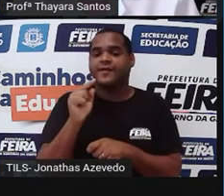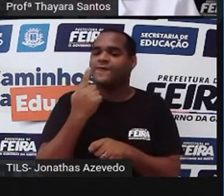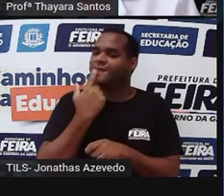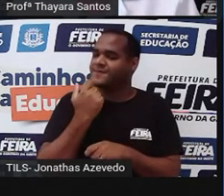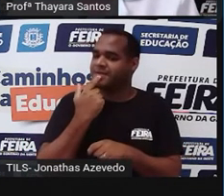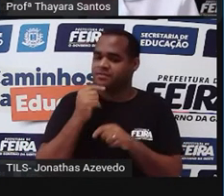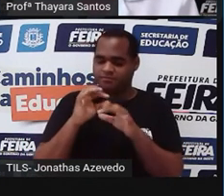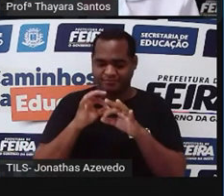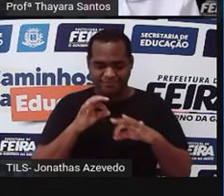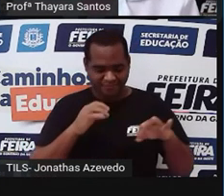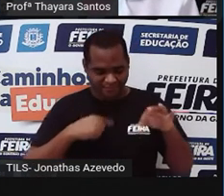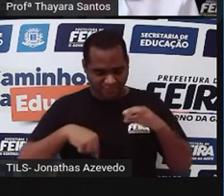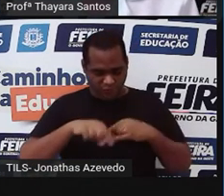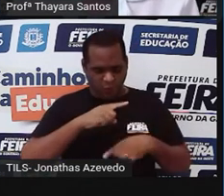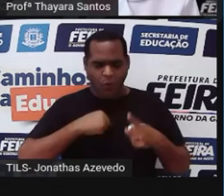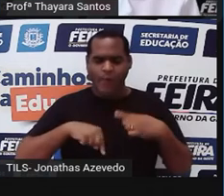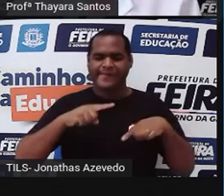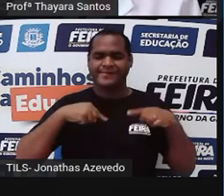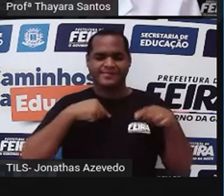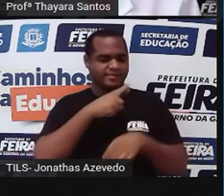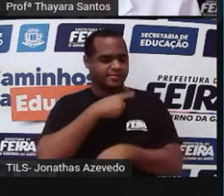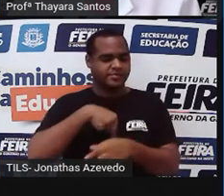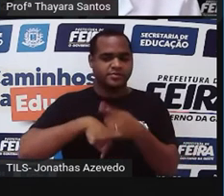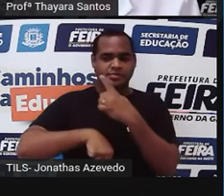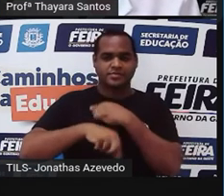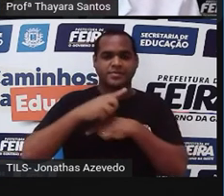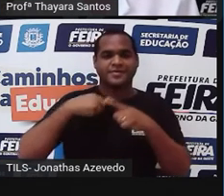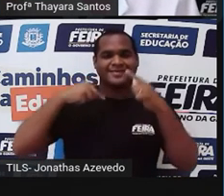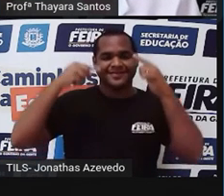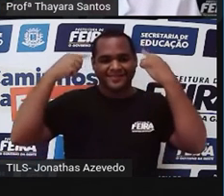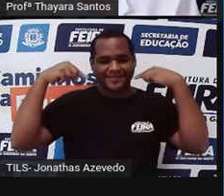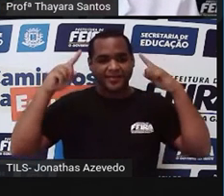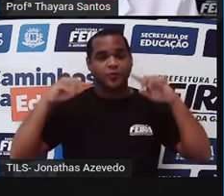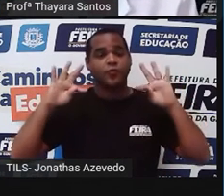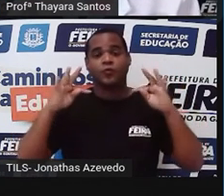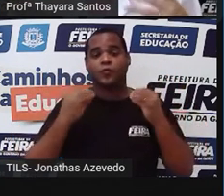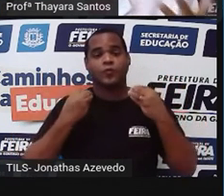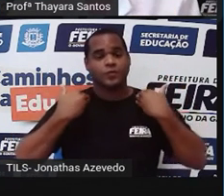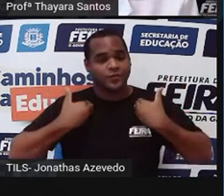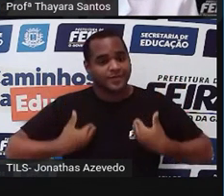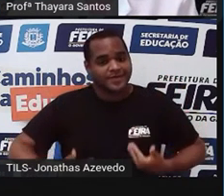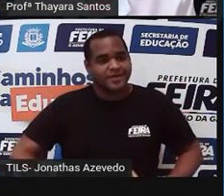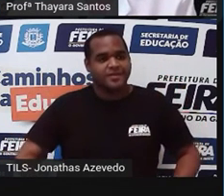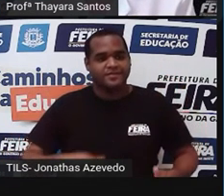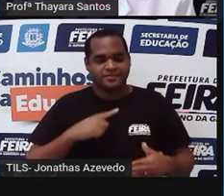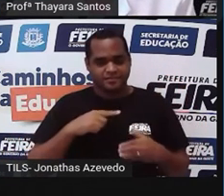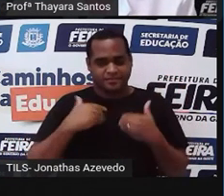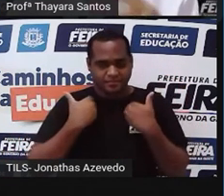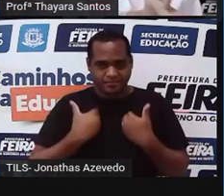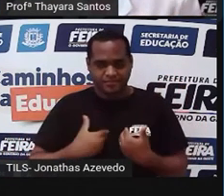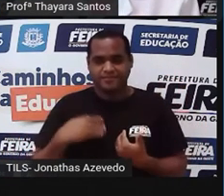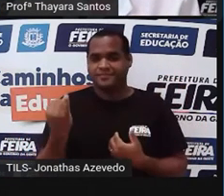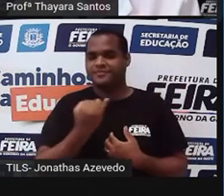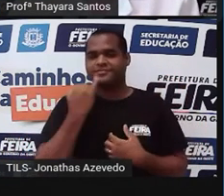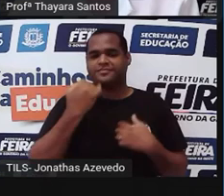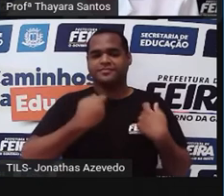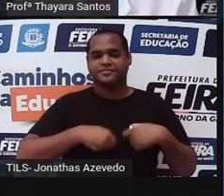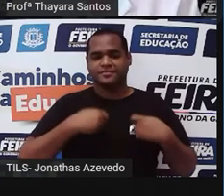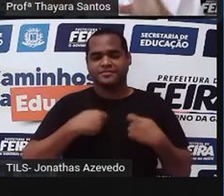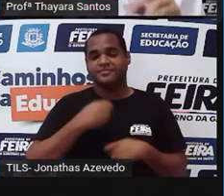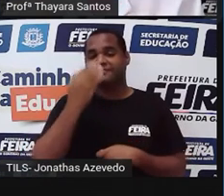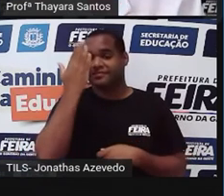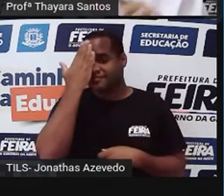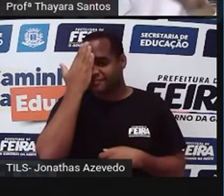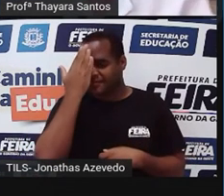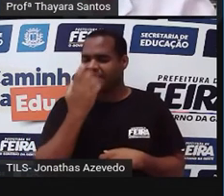leva para o lugar do nosso corpo que está precisando daquele nutriente. Então, cada parte do nosso corpo precisa de um nutriente específico e o sangue sabe,